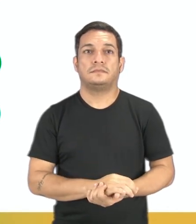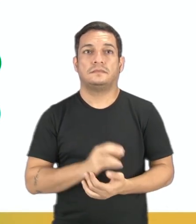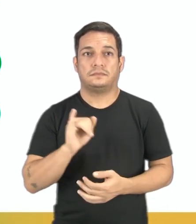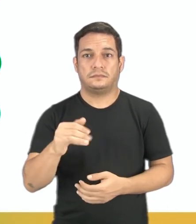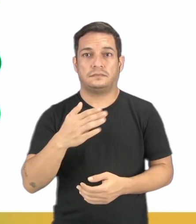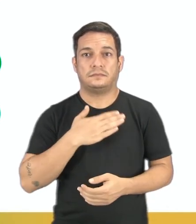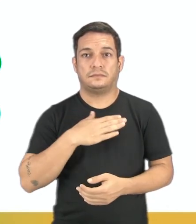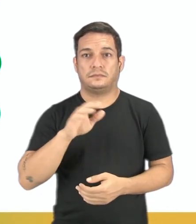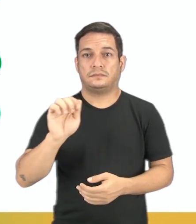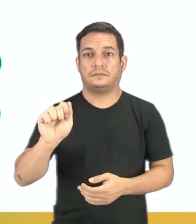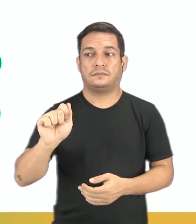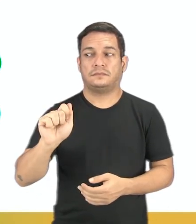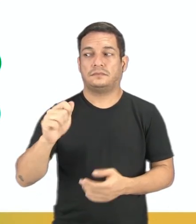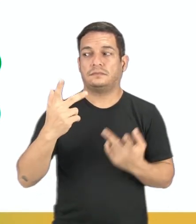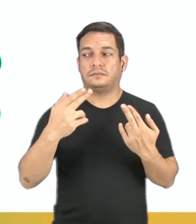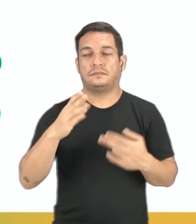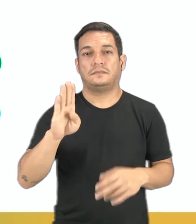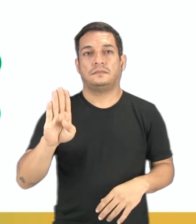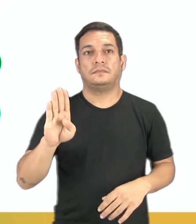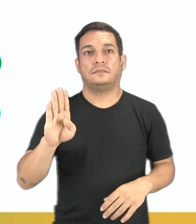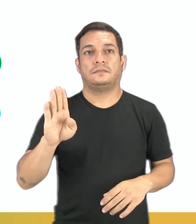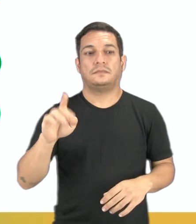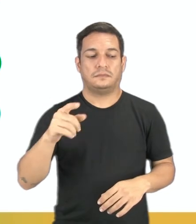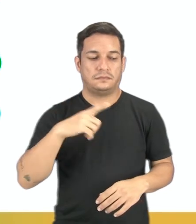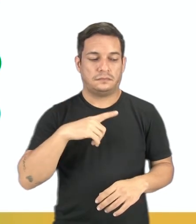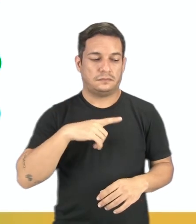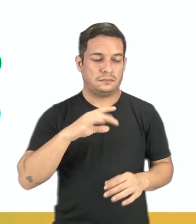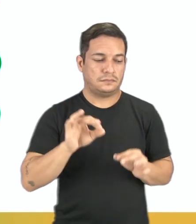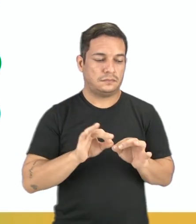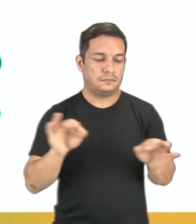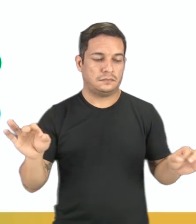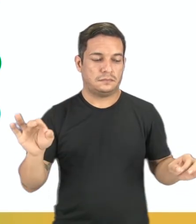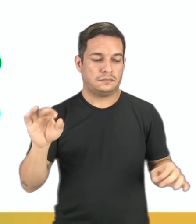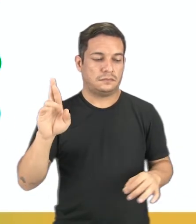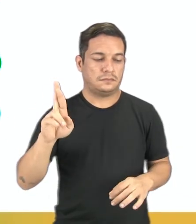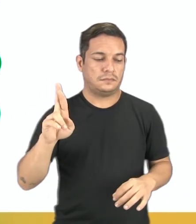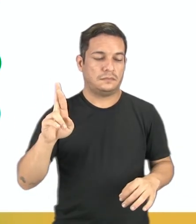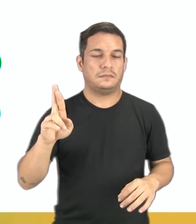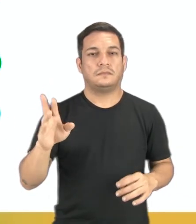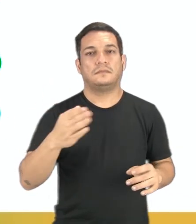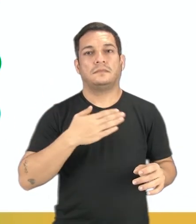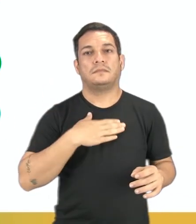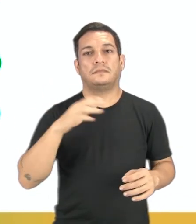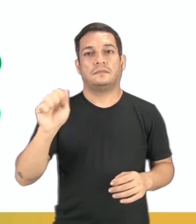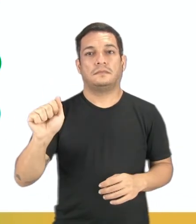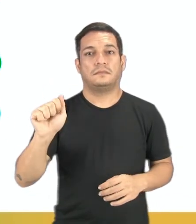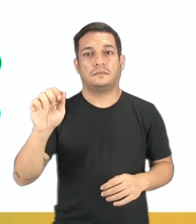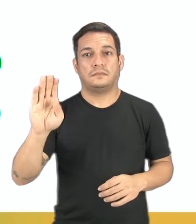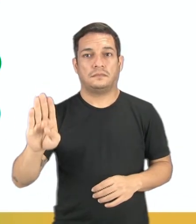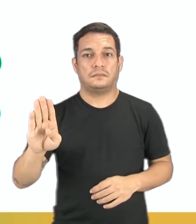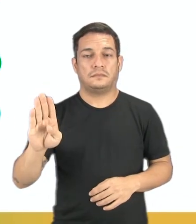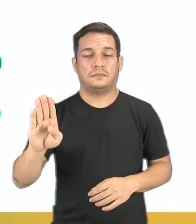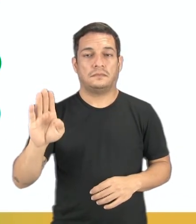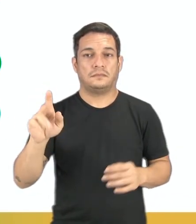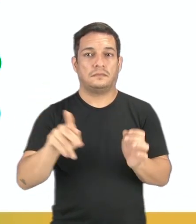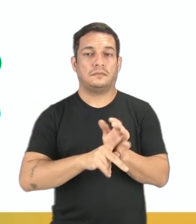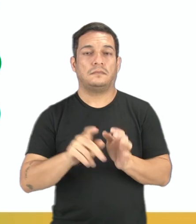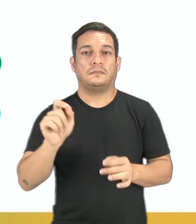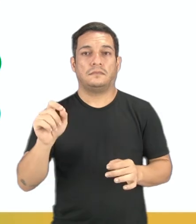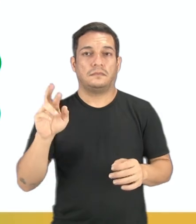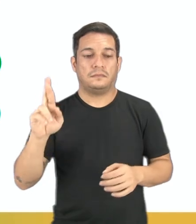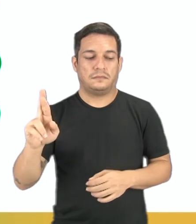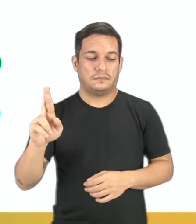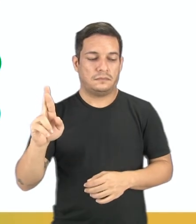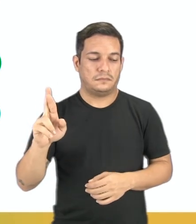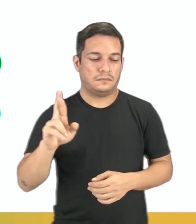Se o meu A é igual a B, existe uma reta R tal que o meu A e B pertencem